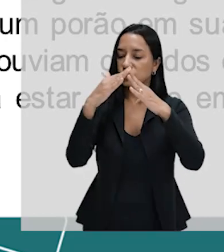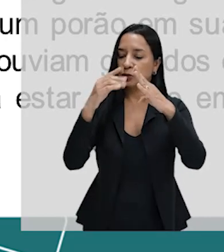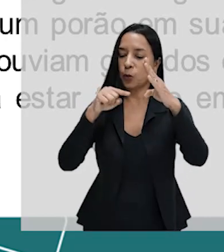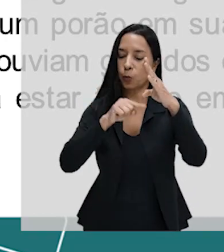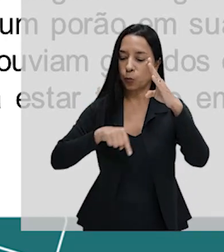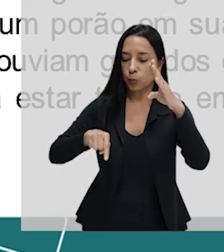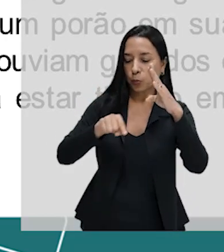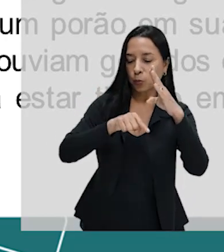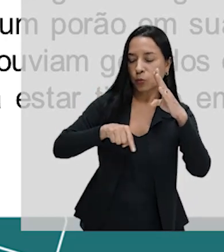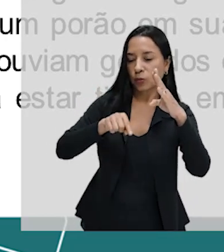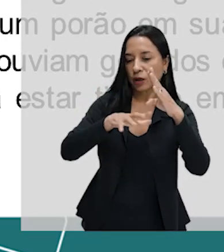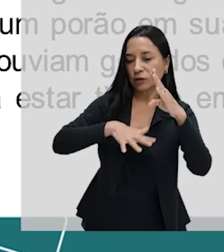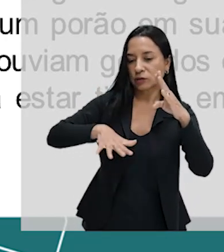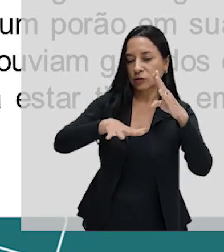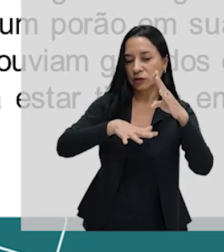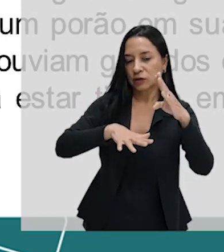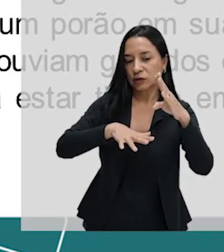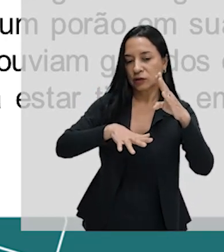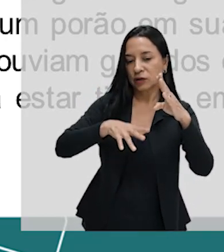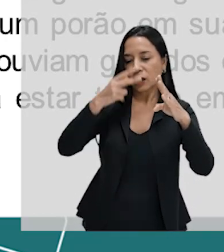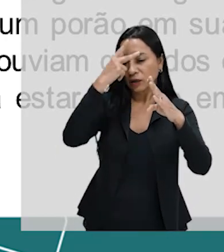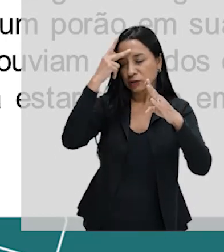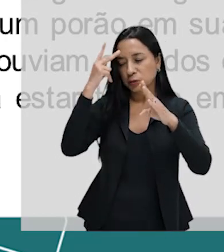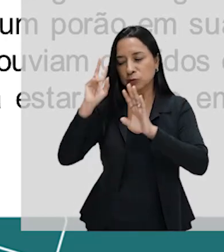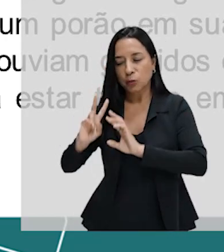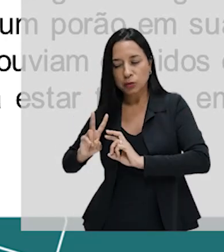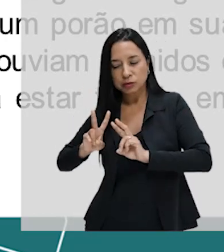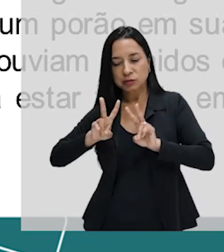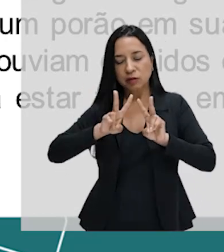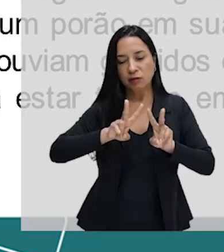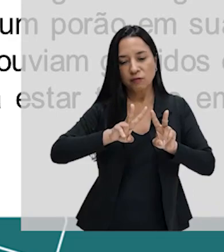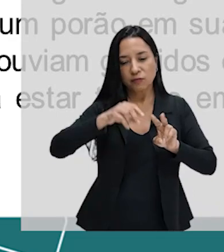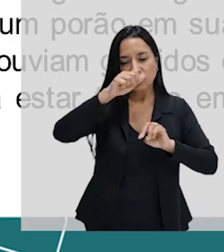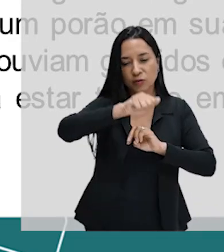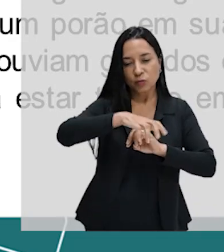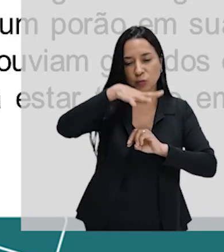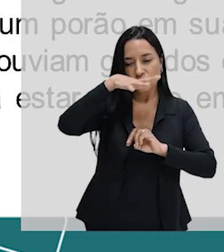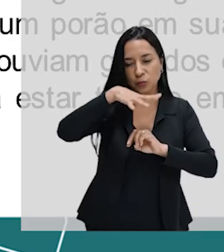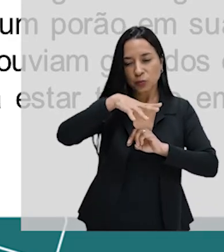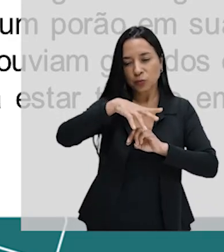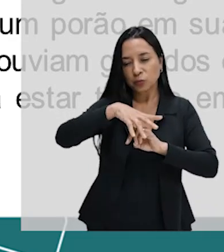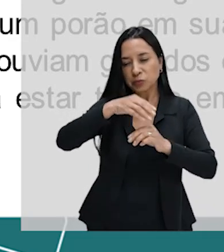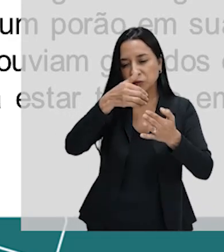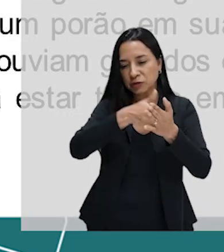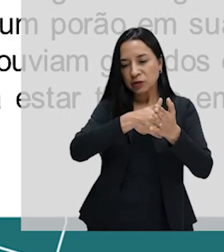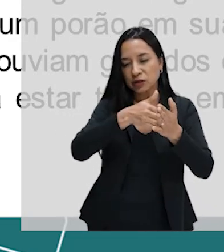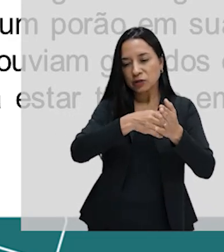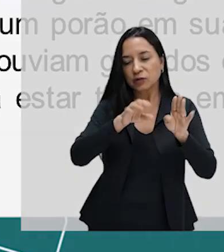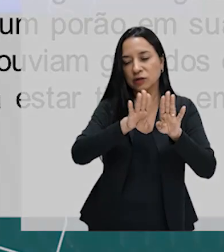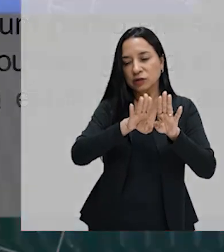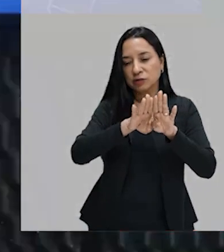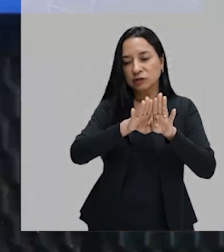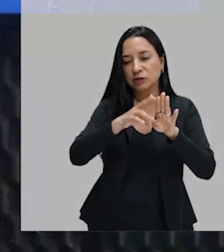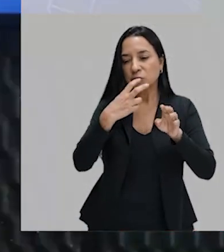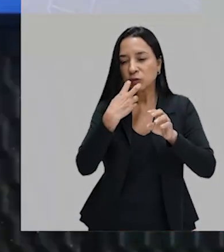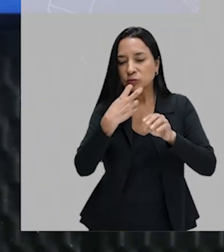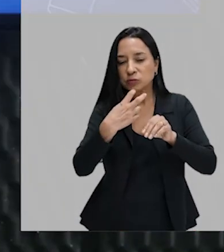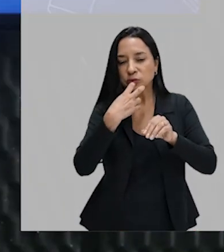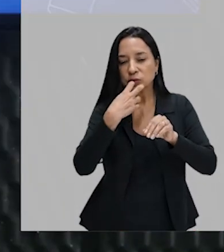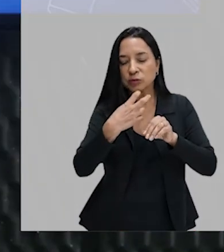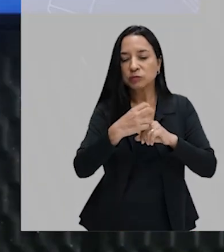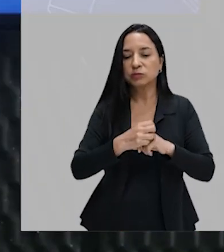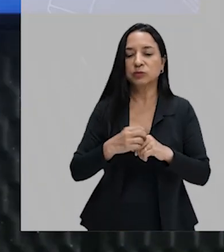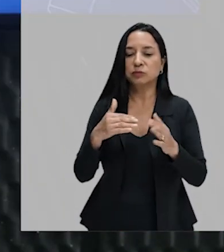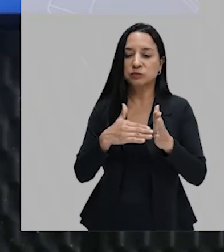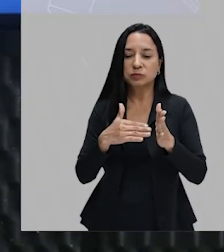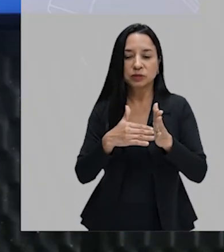sua casa, onde, à noite, os vizinhos viam luzes misteriosas, ouviam gemidos e até o rio que passava por trás de sua casa começou